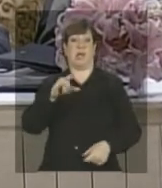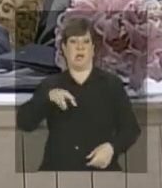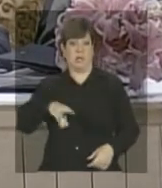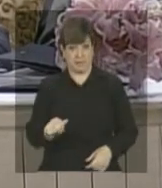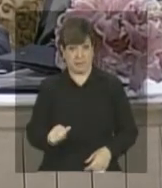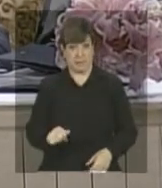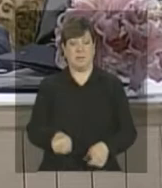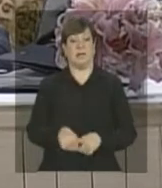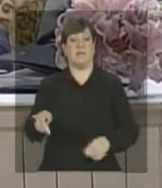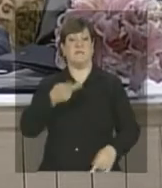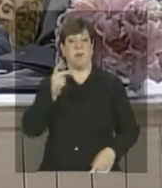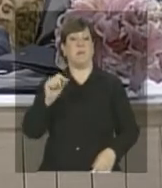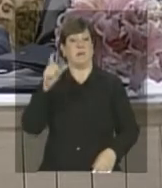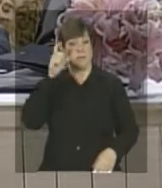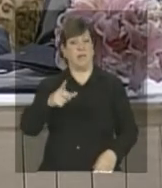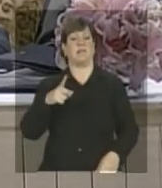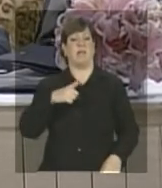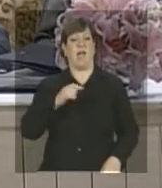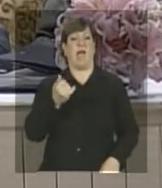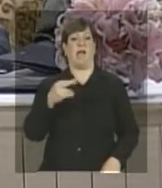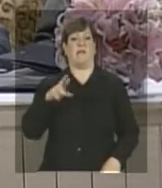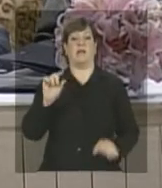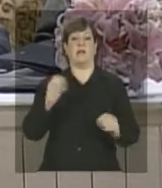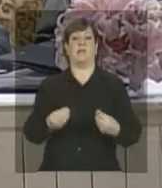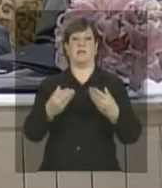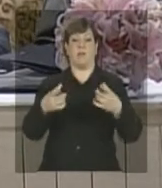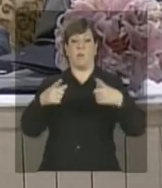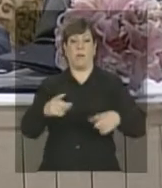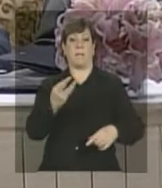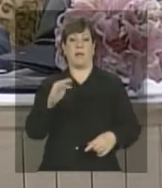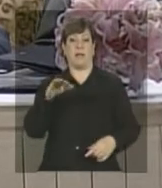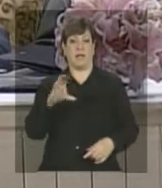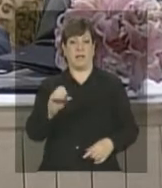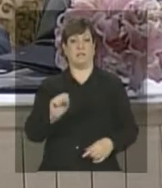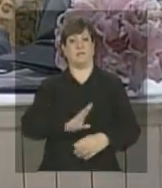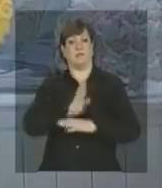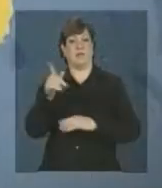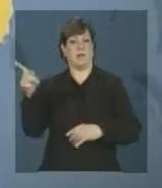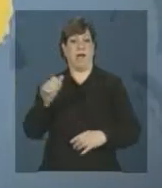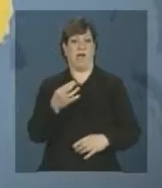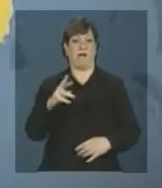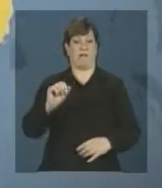o interesse do seu país em sediar a próxima cúpula dos BRICS no ano que vem.